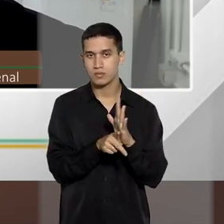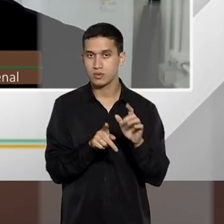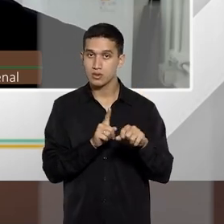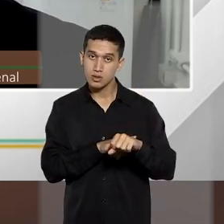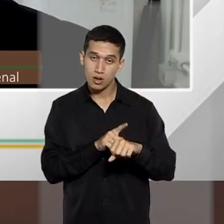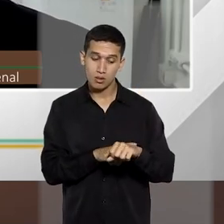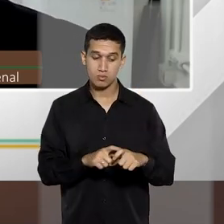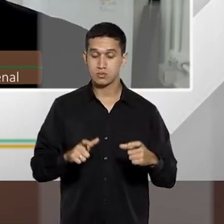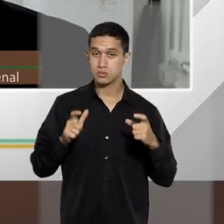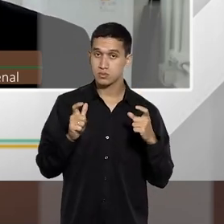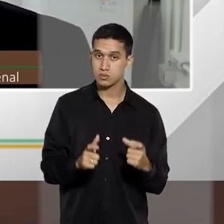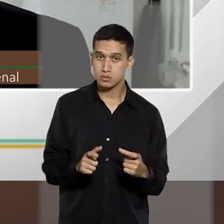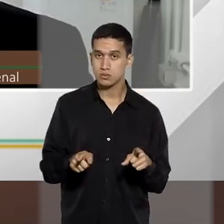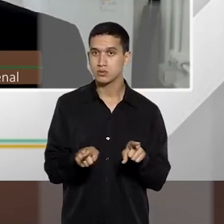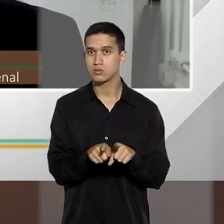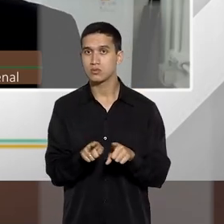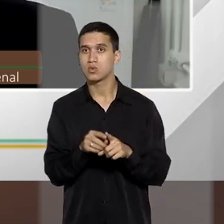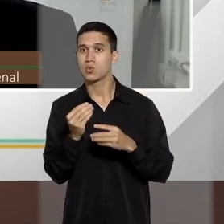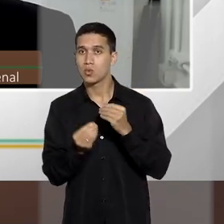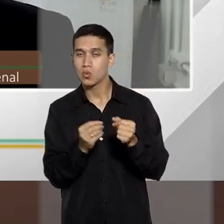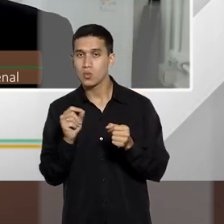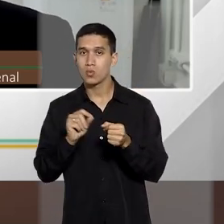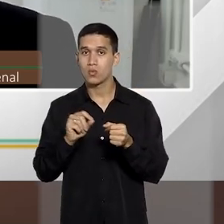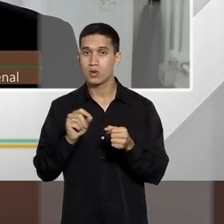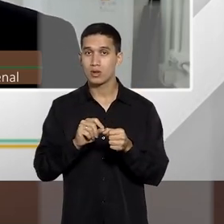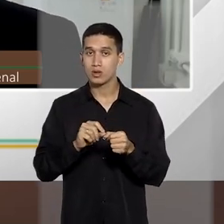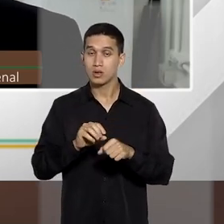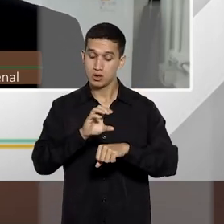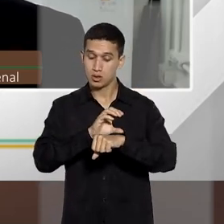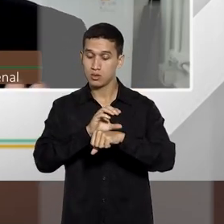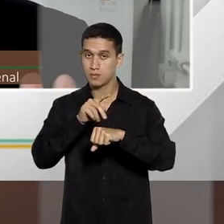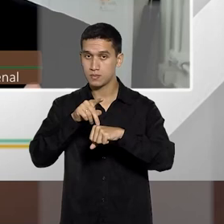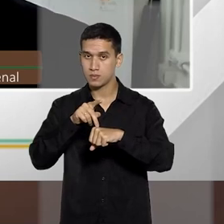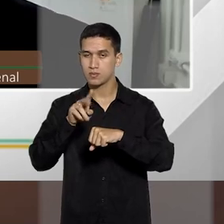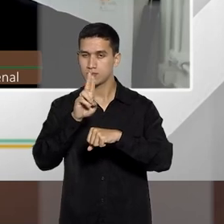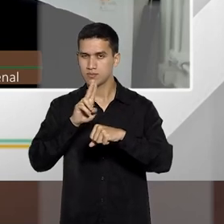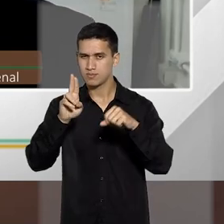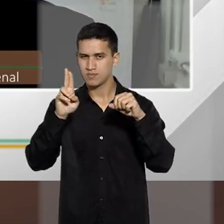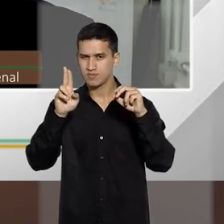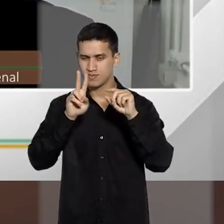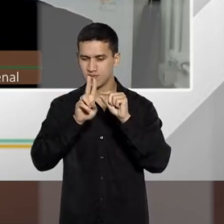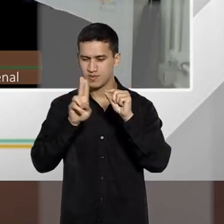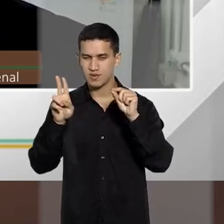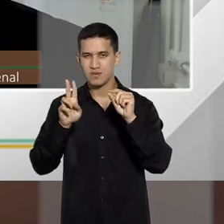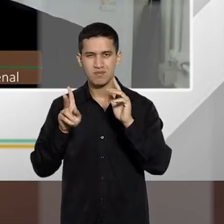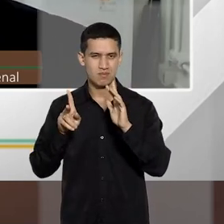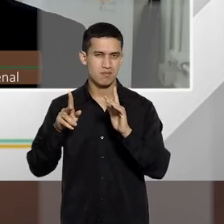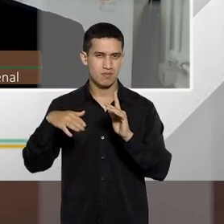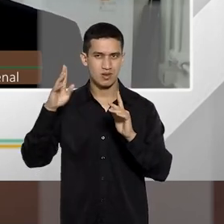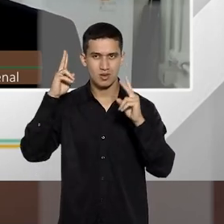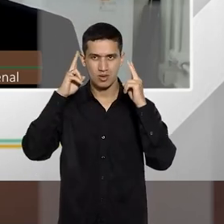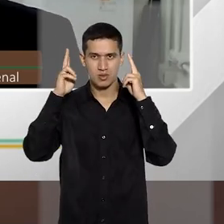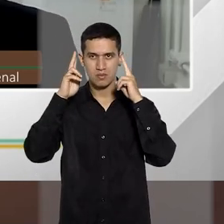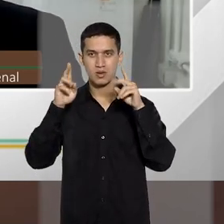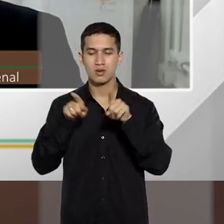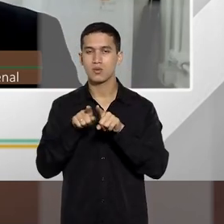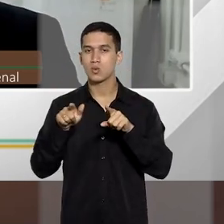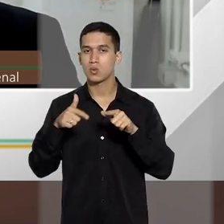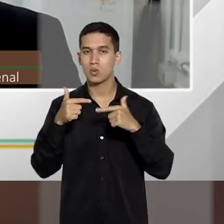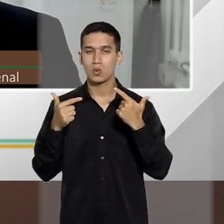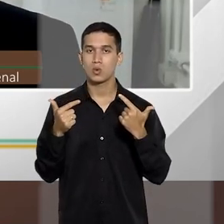local, modo de execução e o código penal usa um termo mais genérico e outras semelhantes, tempo,